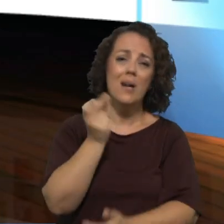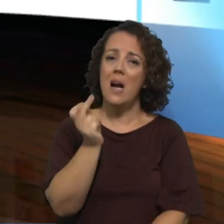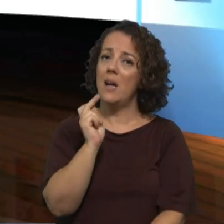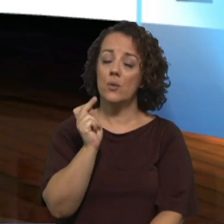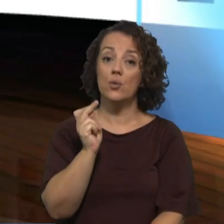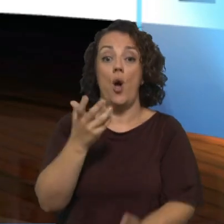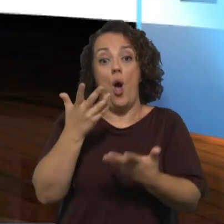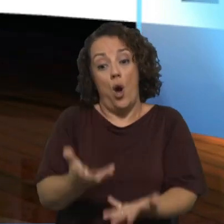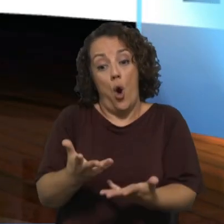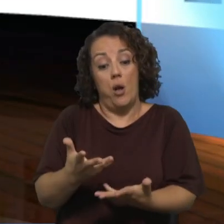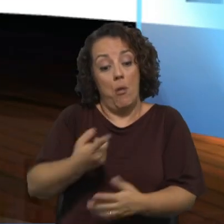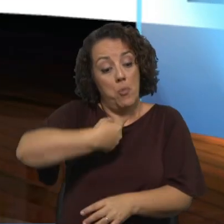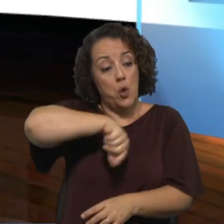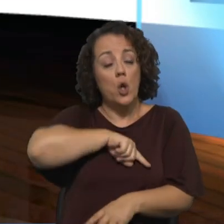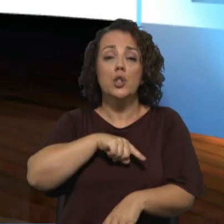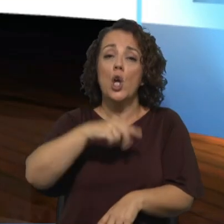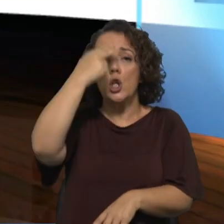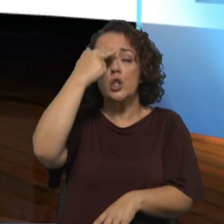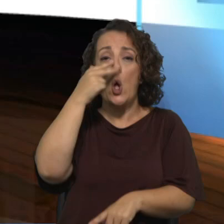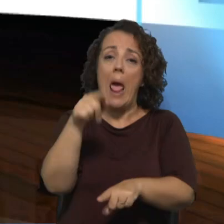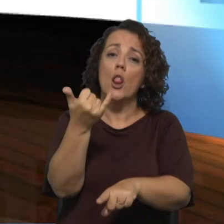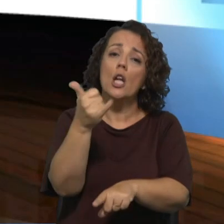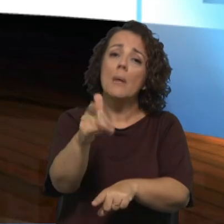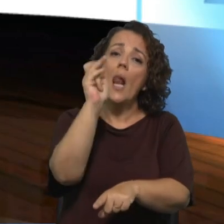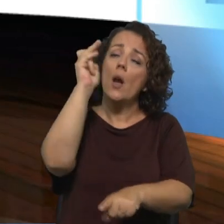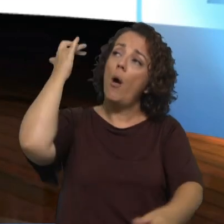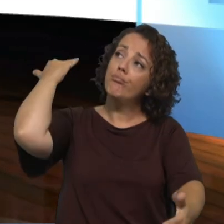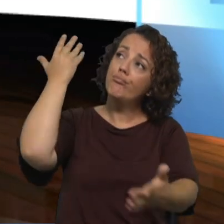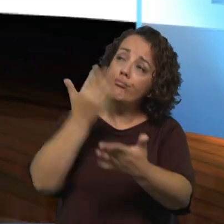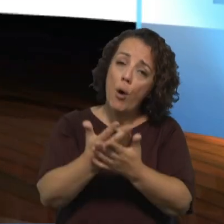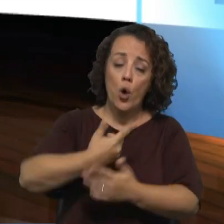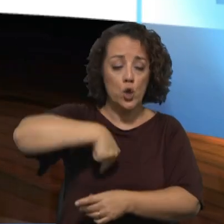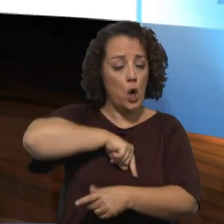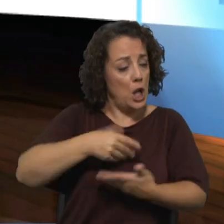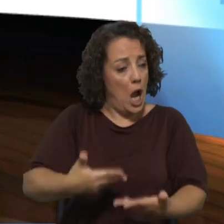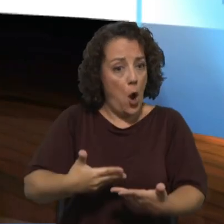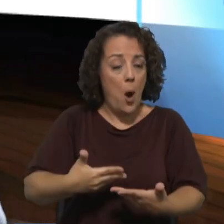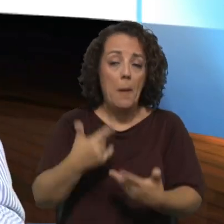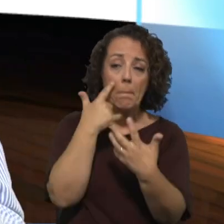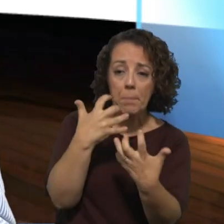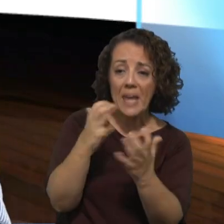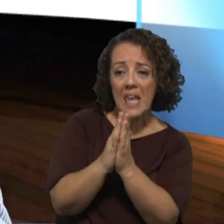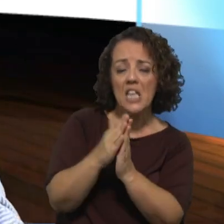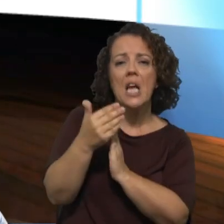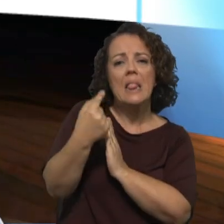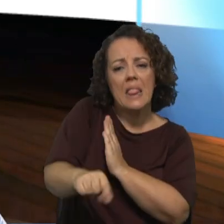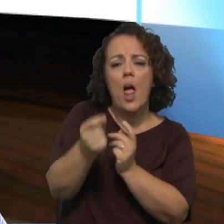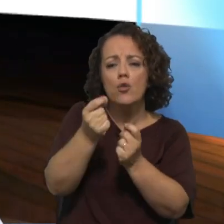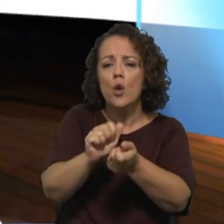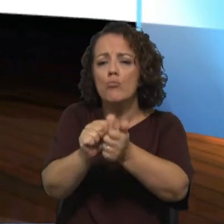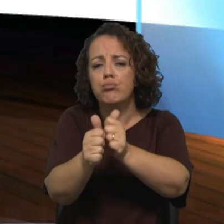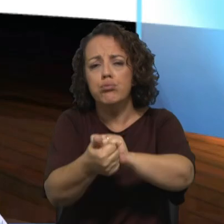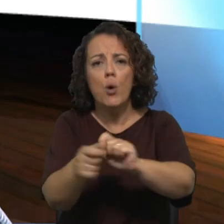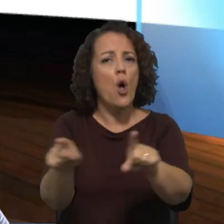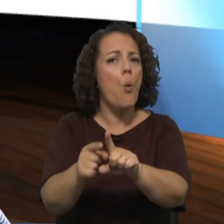a fazer parte de um momento na história em efetivamente, a igreja está a passar por uma transformação. Igual a tantas outras que sofreu